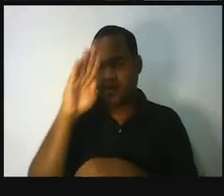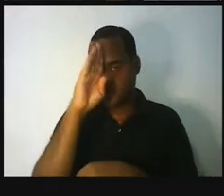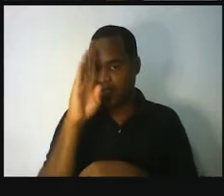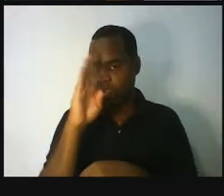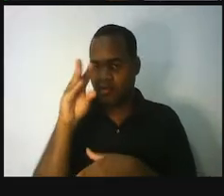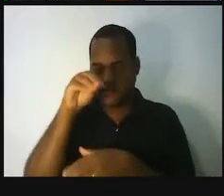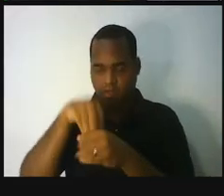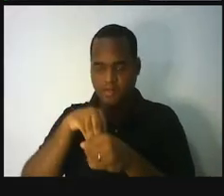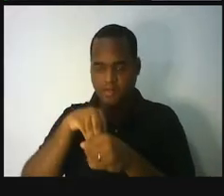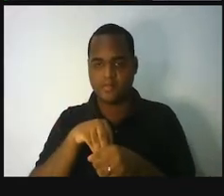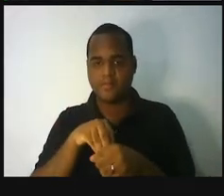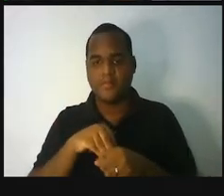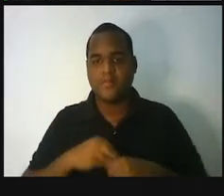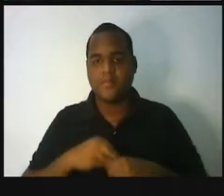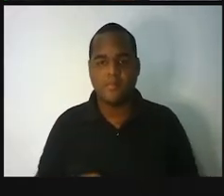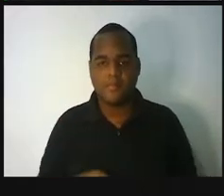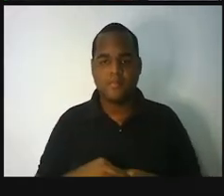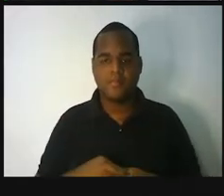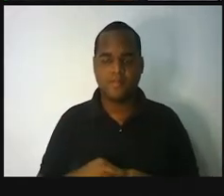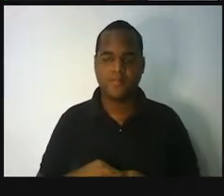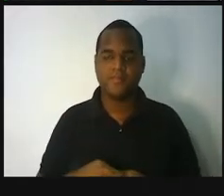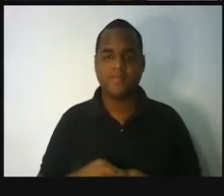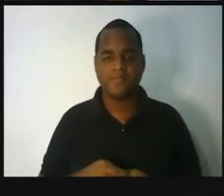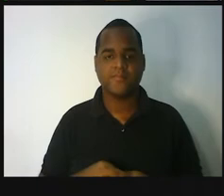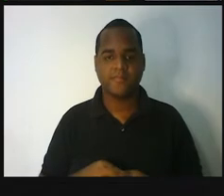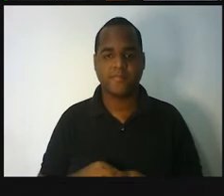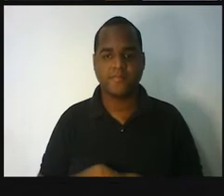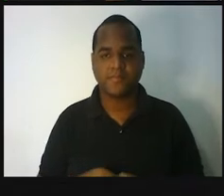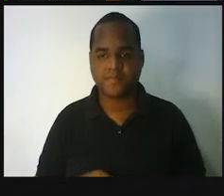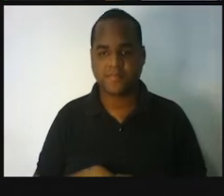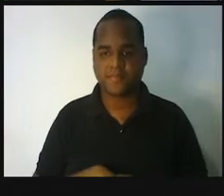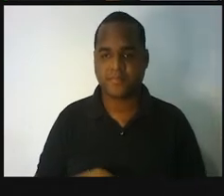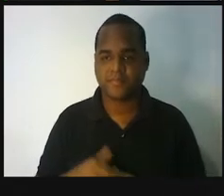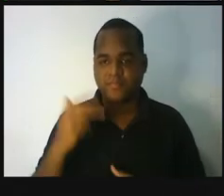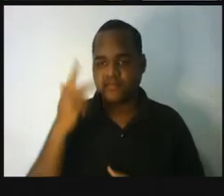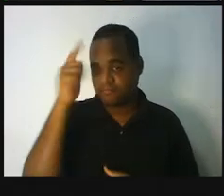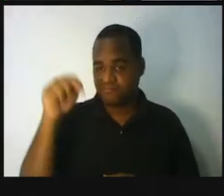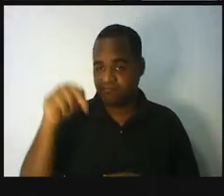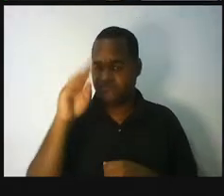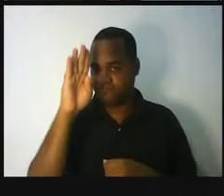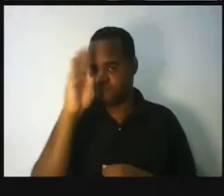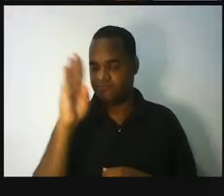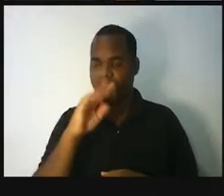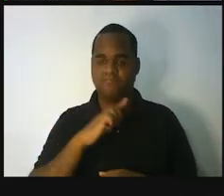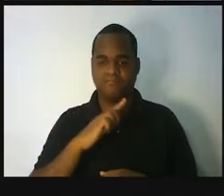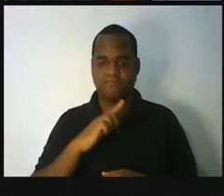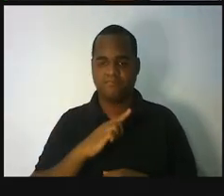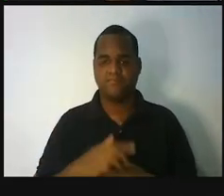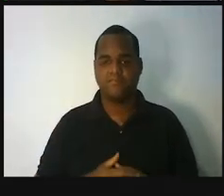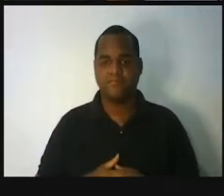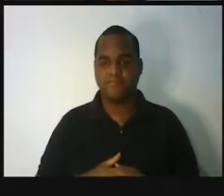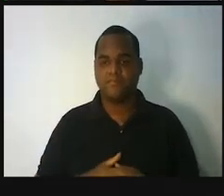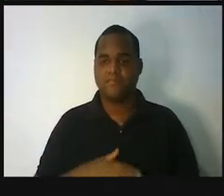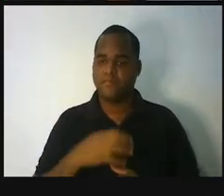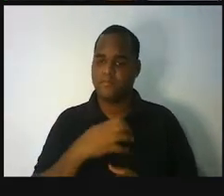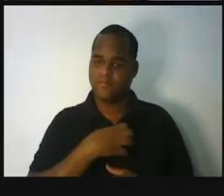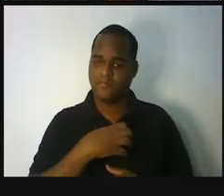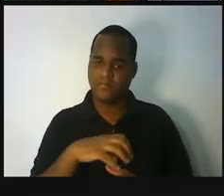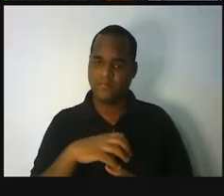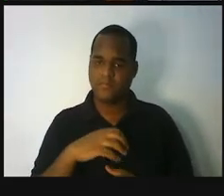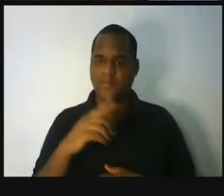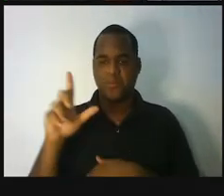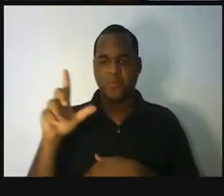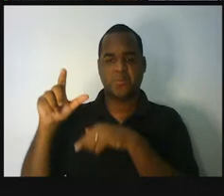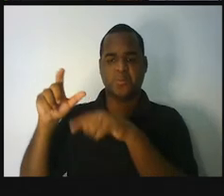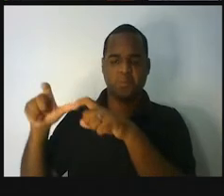significa as pessoas que já fazem parte aqui do nosso país, mas que não são da Bahia, são de outros